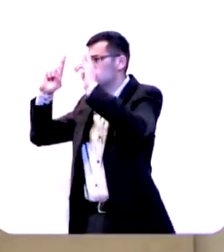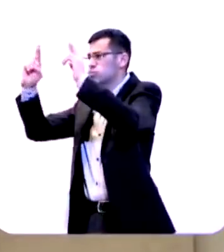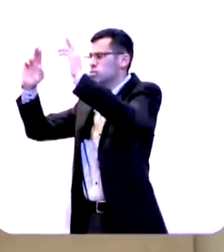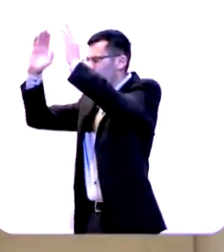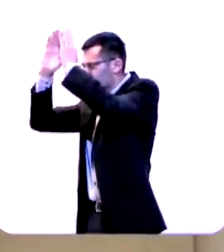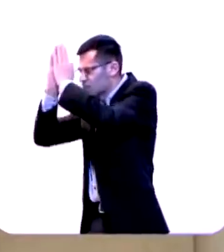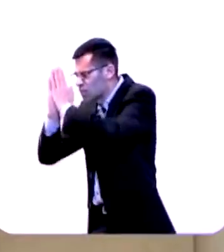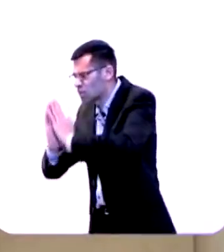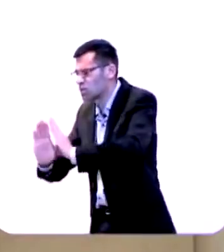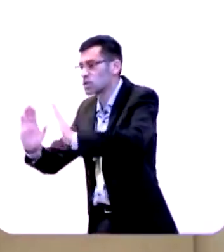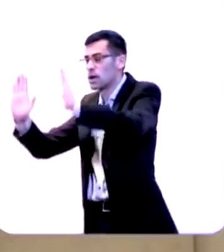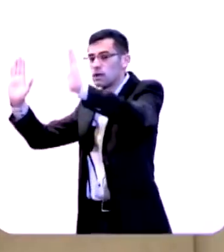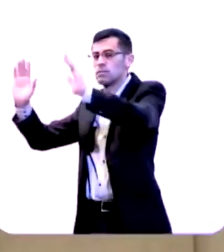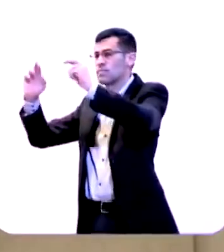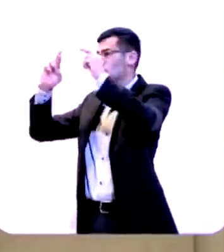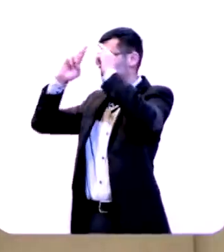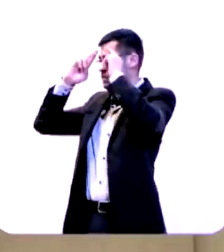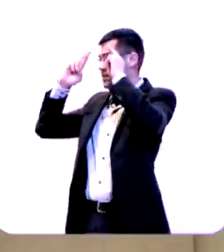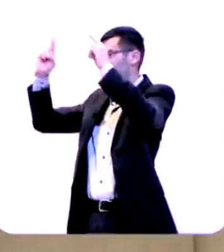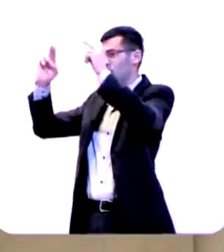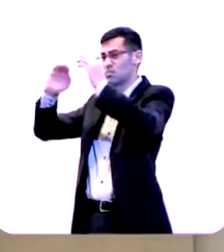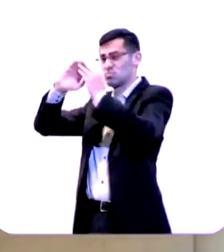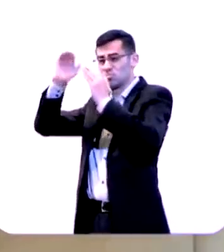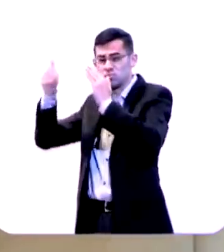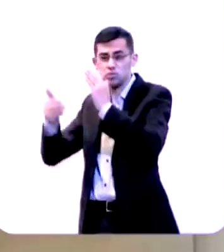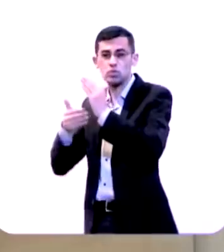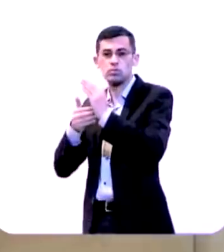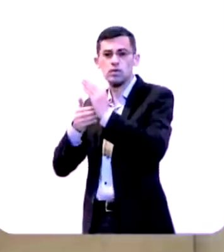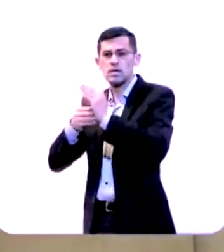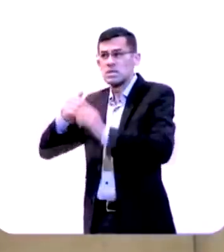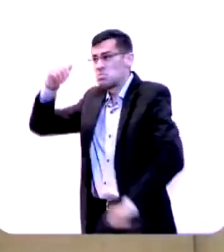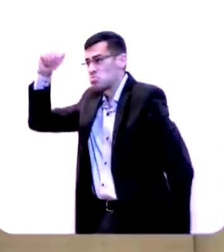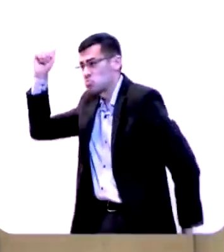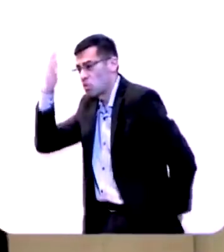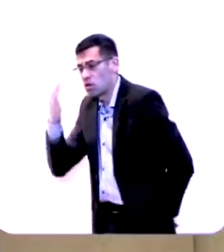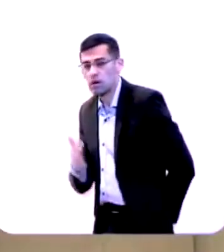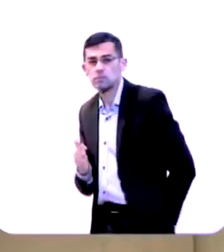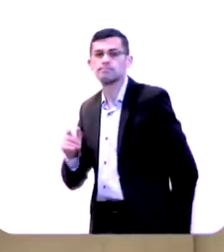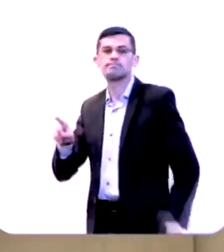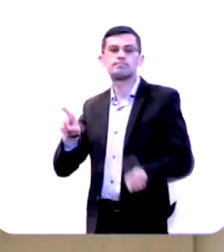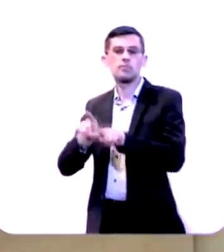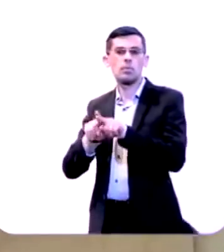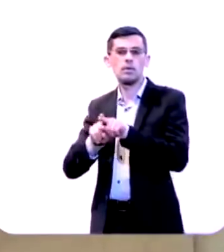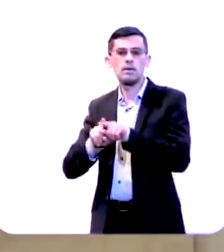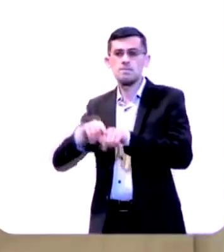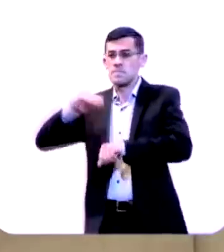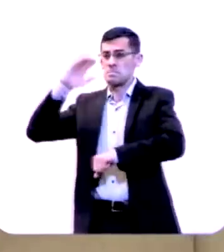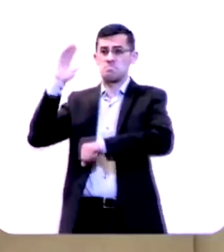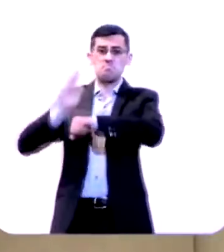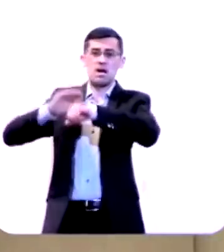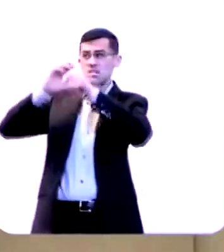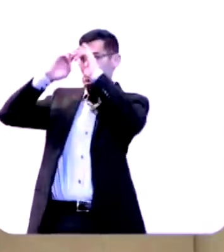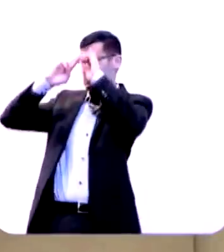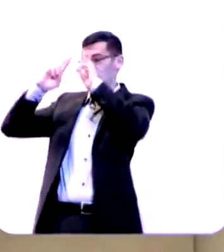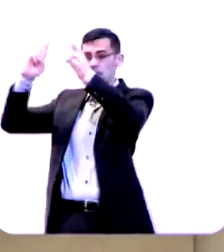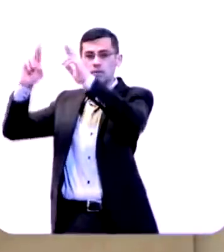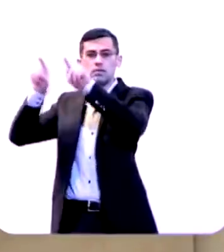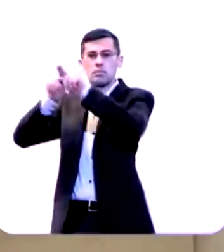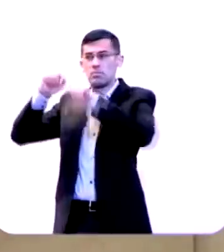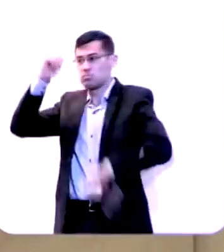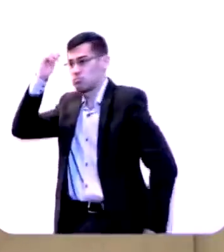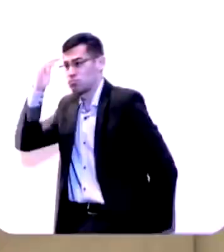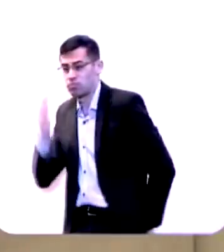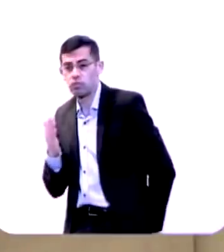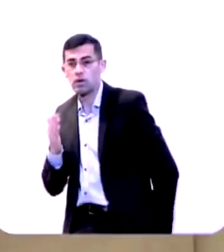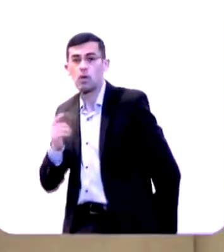adorá-lo eu vou respeitá-lo eu vou honrá-lo vai além do respeito da reverência e